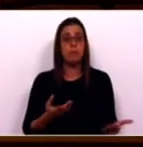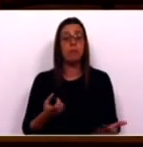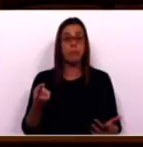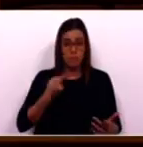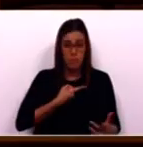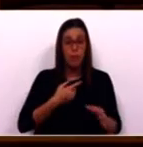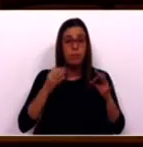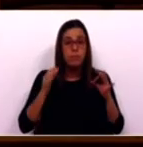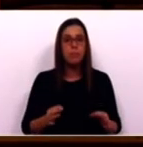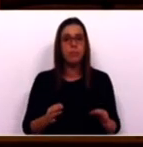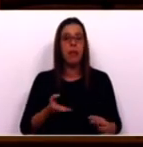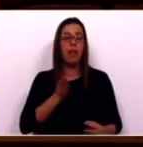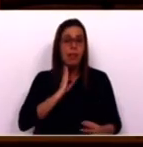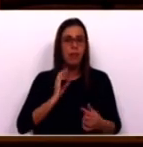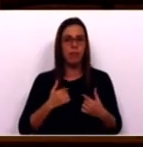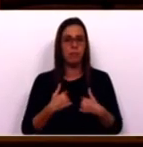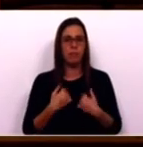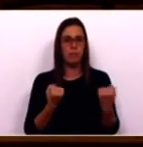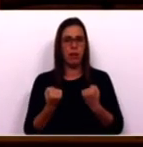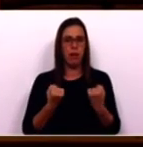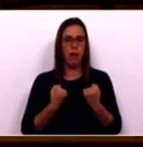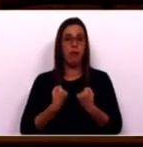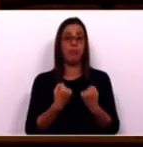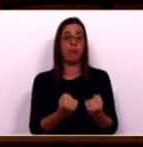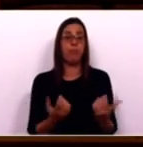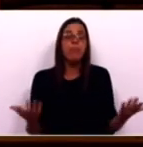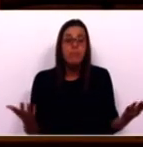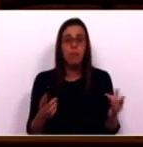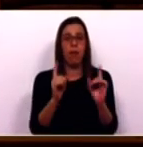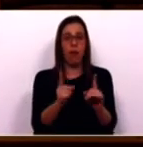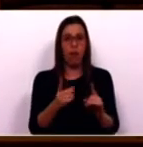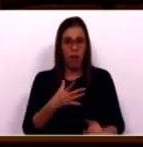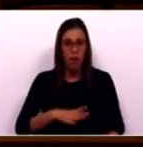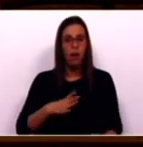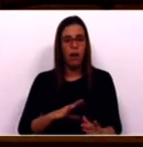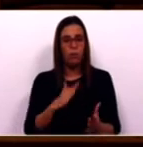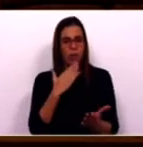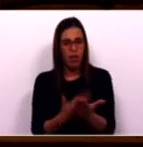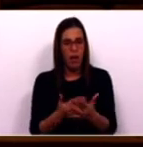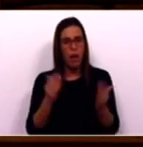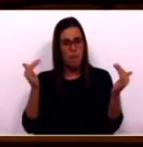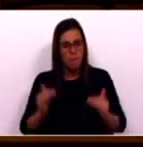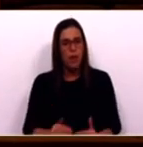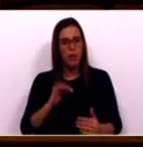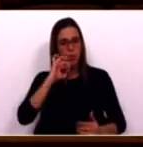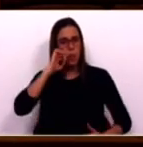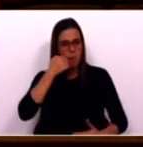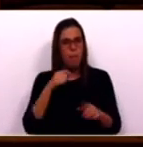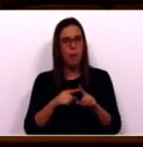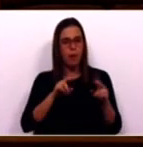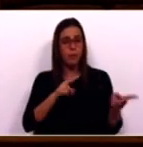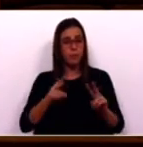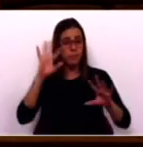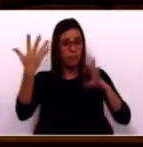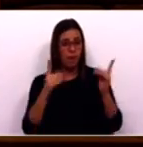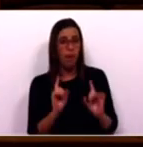obrigadas a usar o transporte individual. É assim que queremos contribuir para diminuir o impacto das